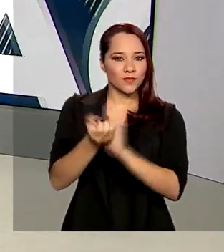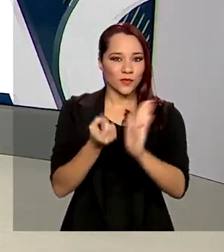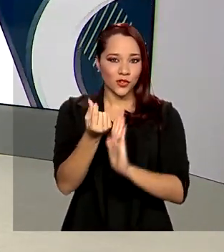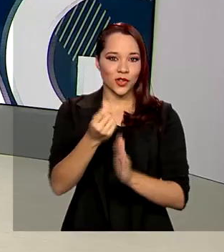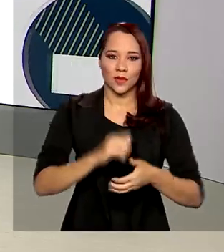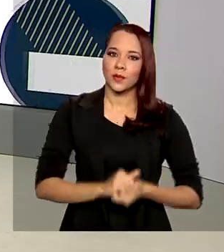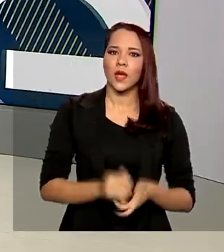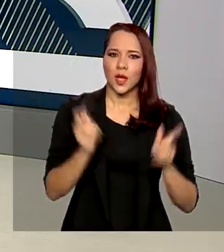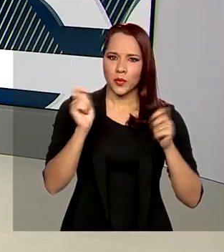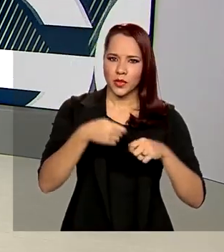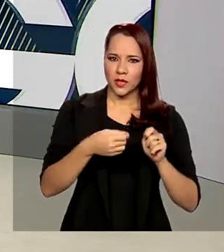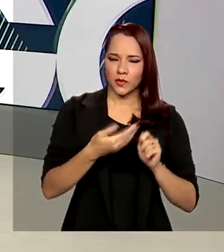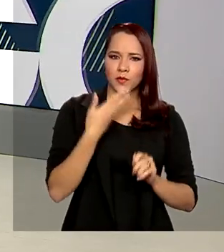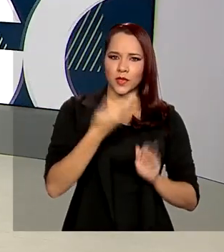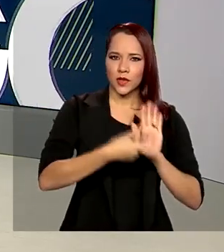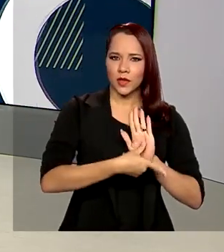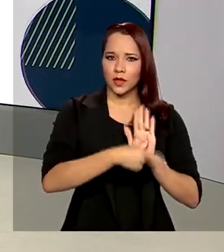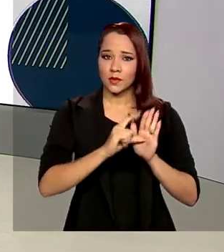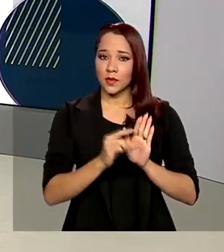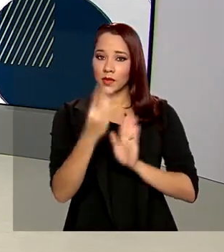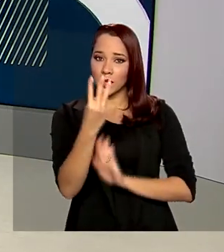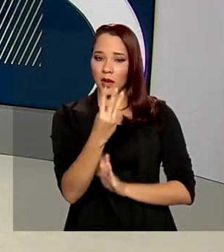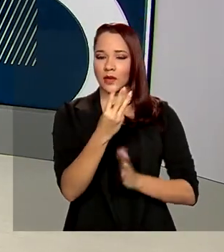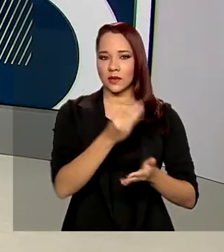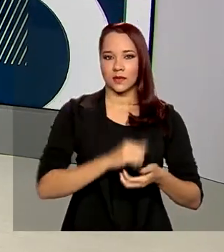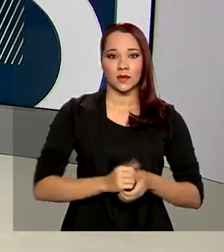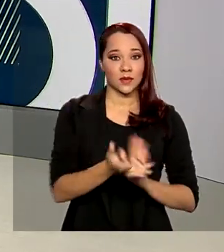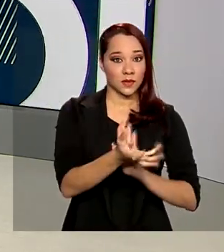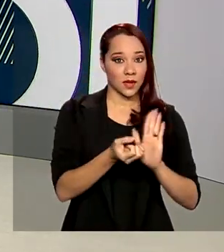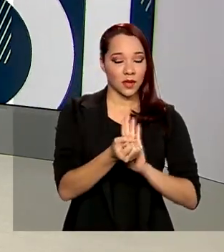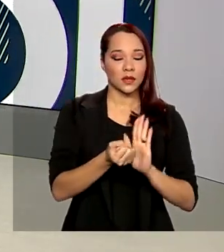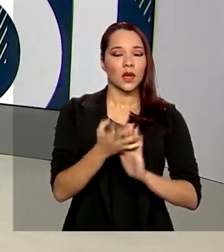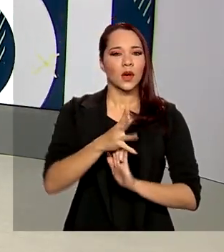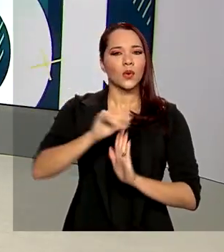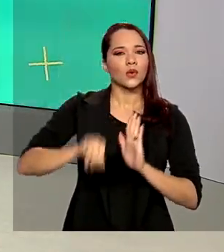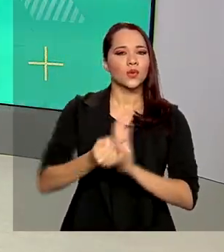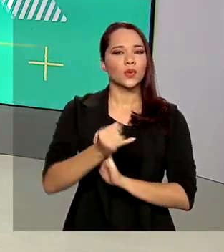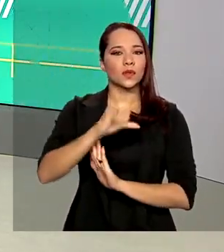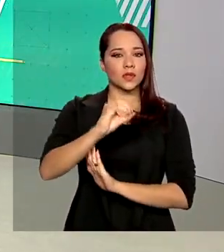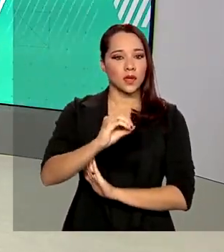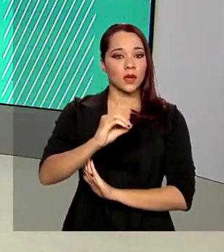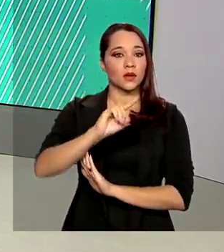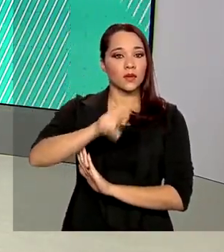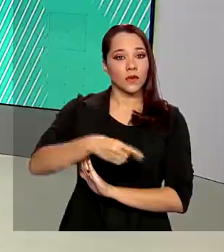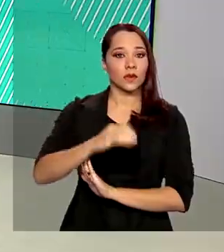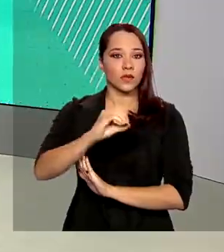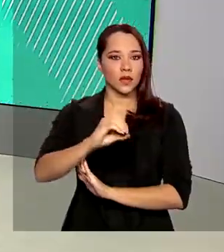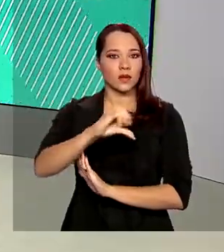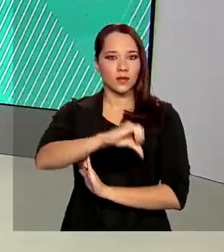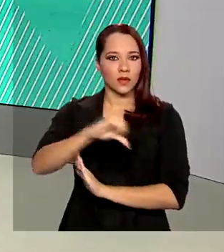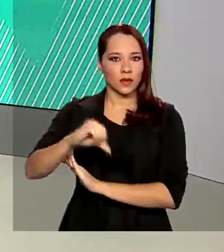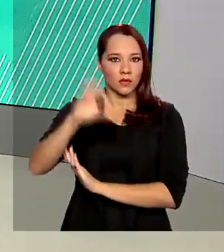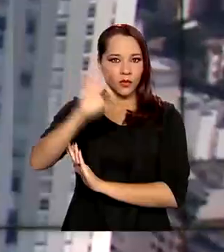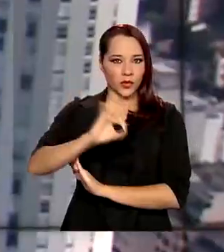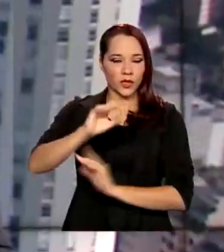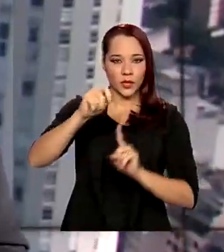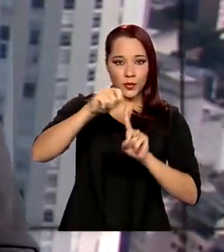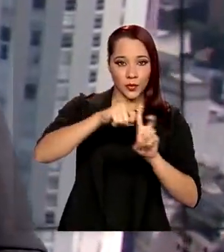Será possível antecipar até três saques. A taxa de juros é de 0,99% ao mês.